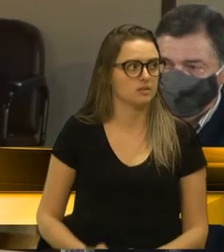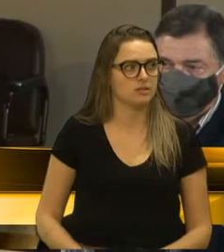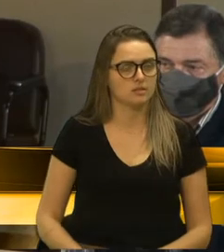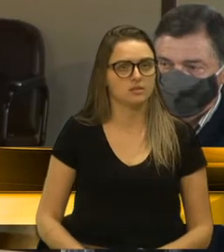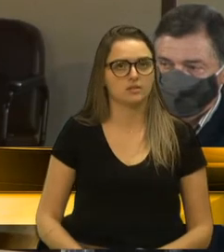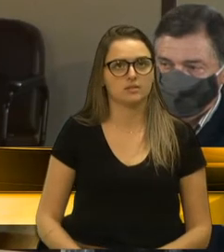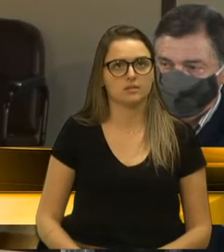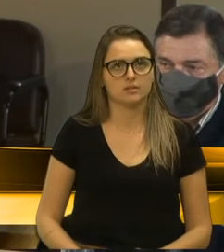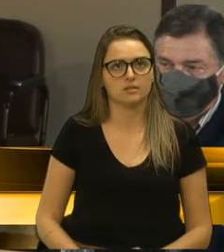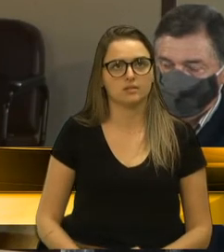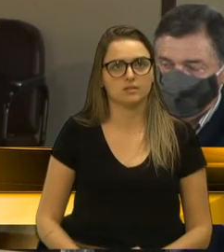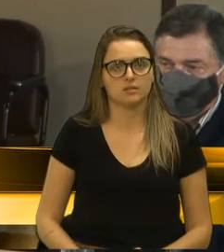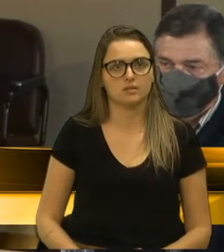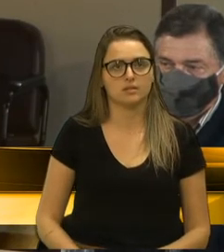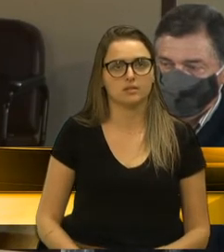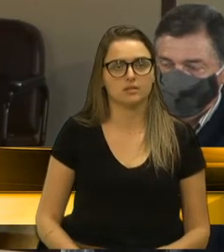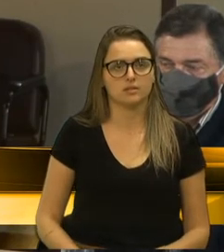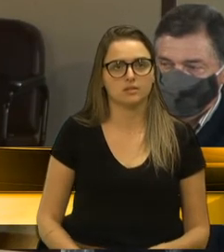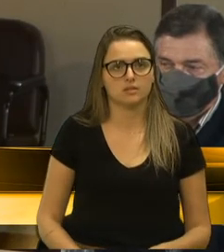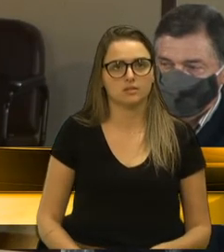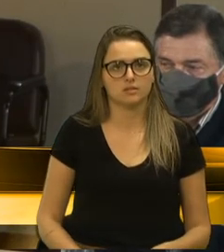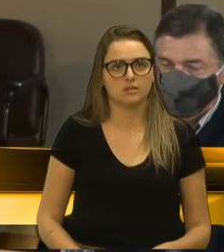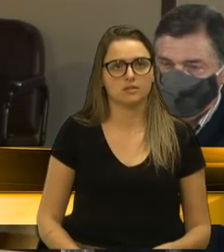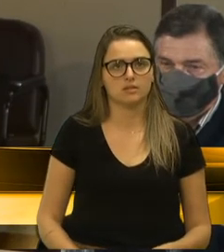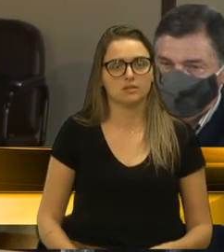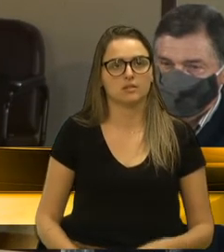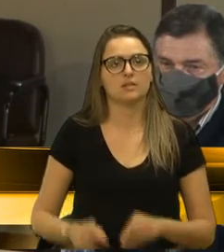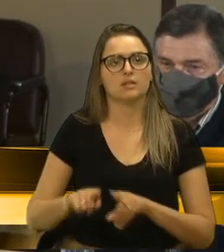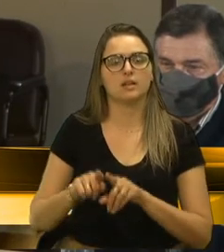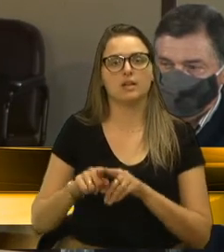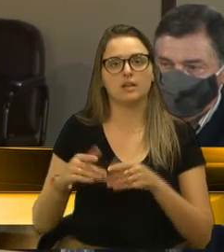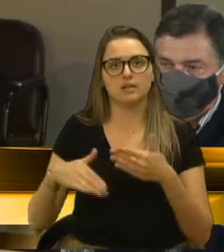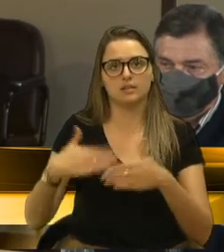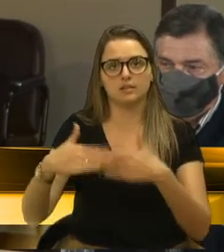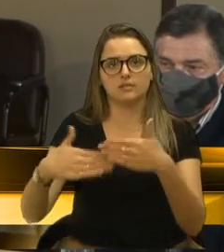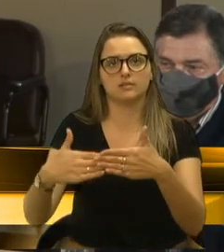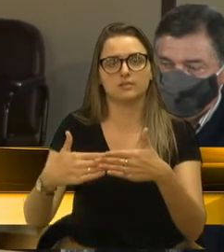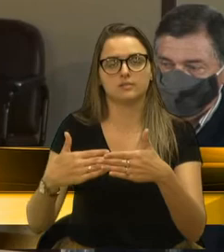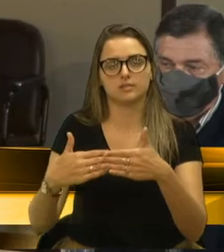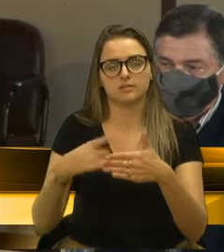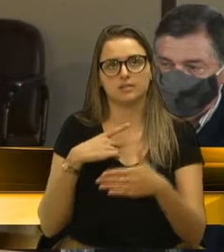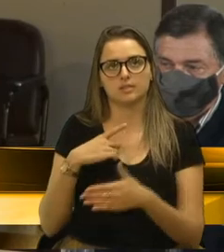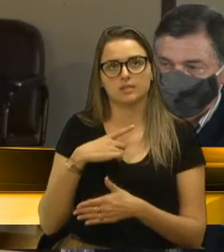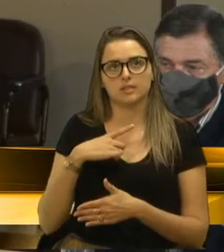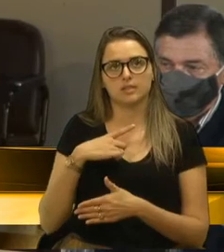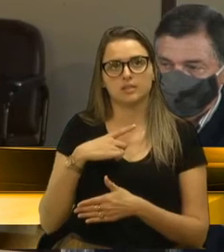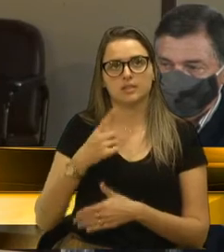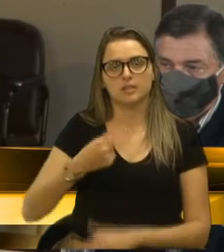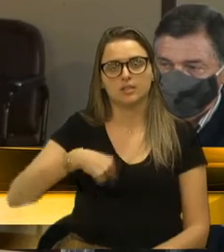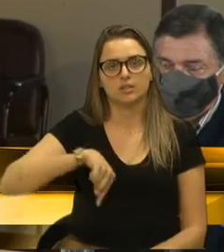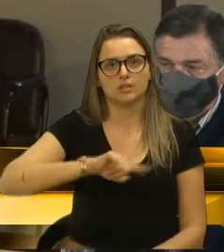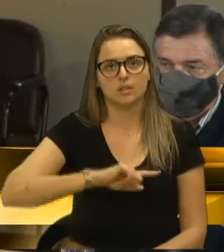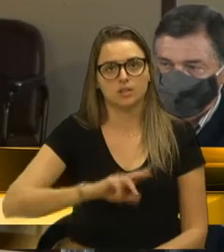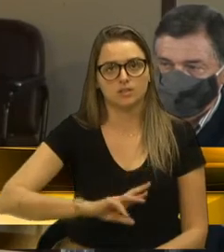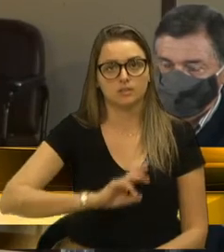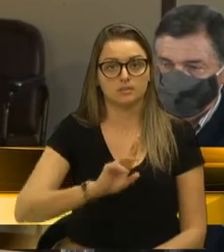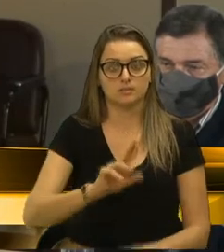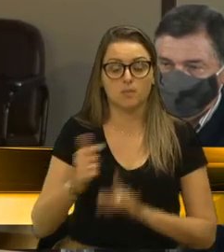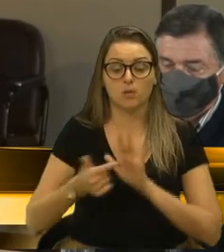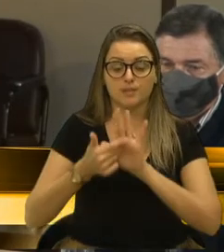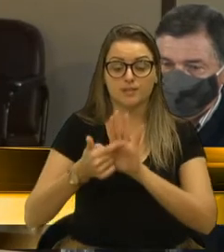se lá traça o efeito tudo errado, o processo de terceirização da UPA, agora nós estamos apresentando um caminho.